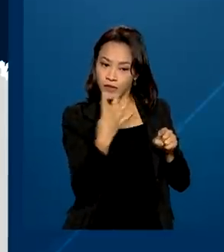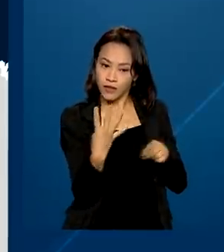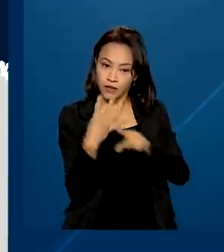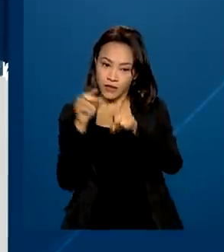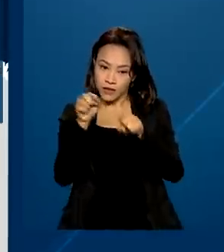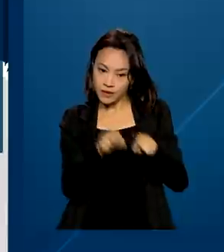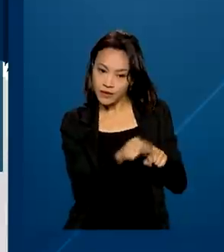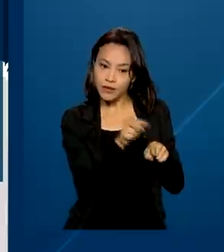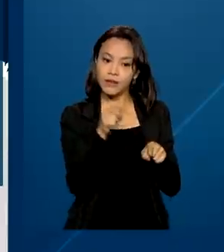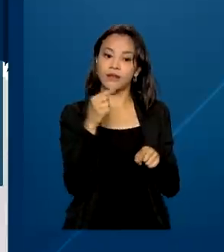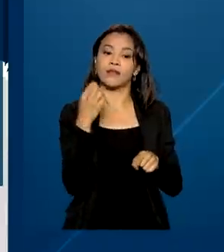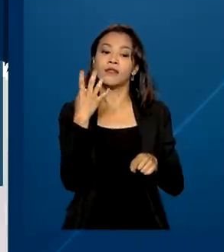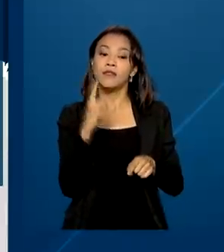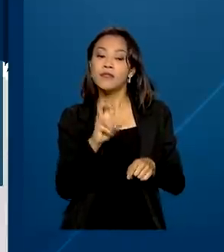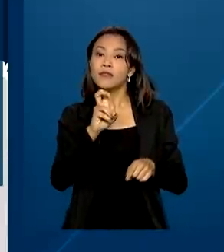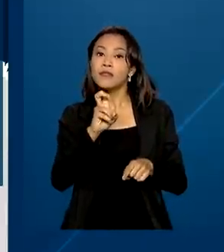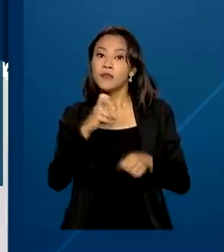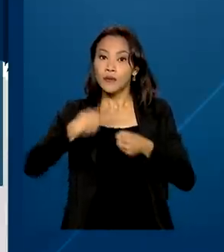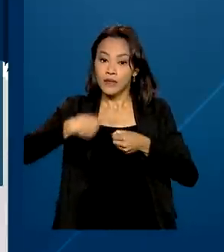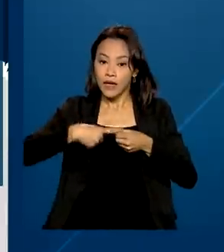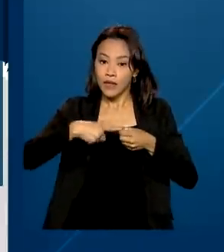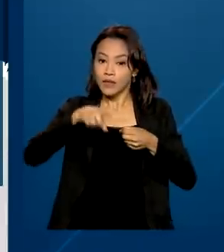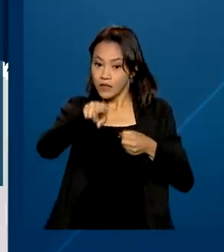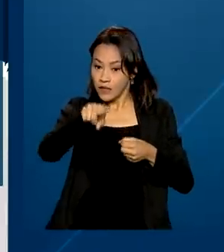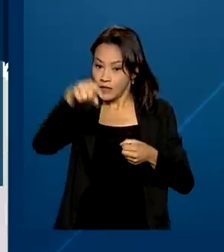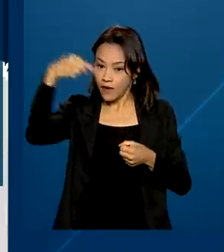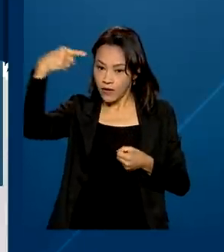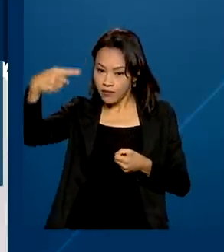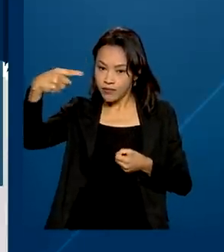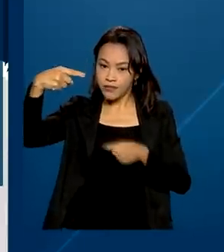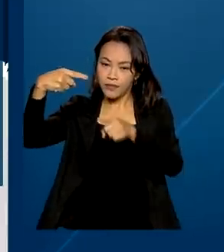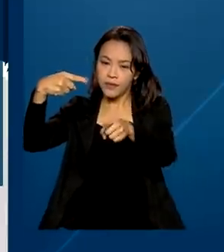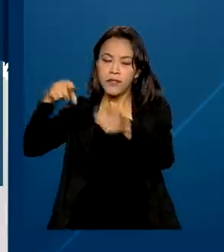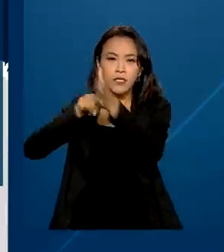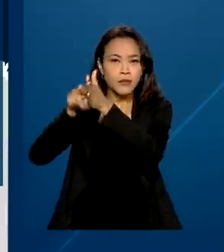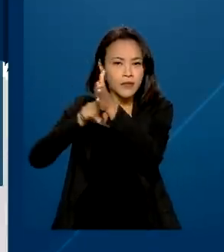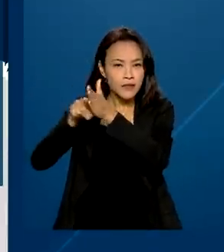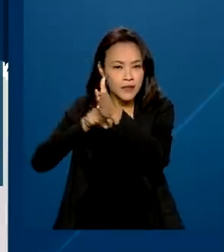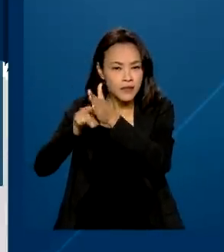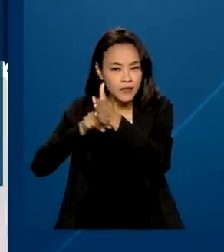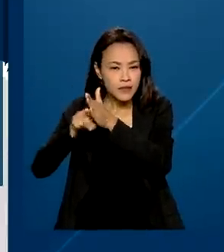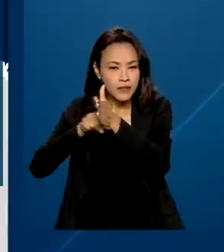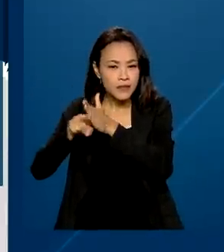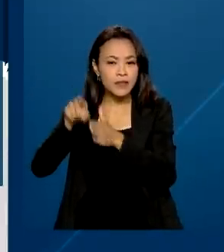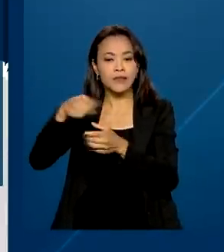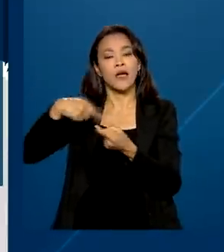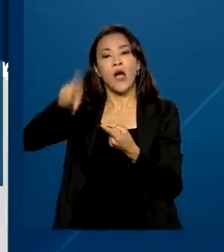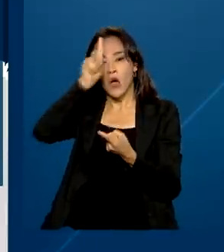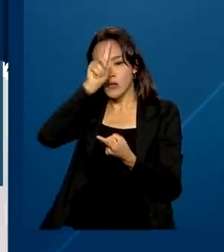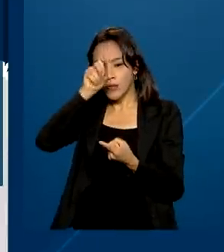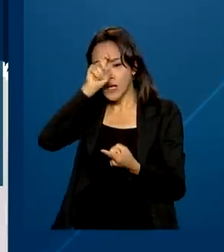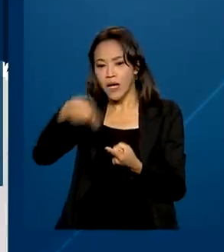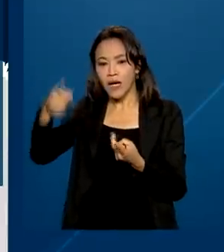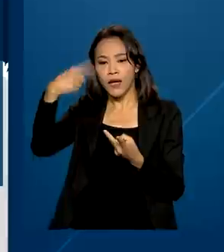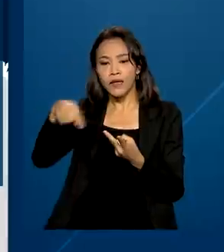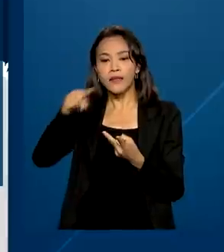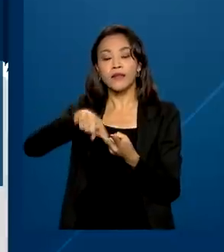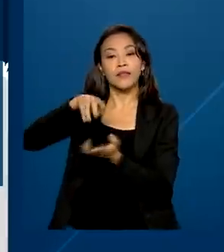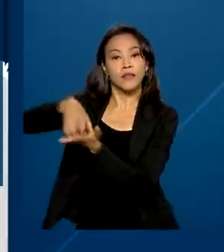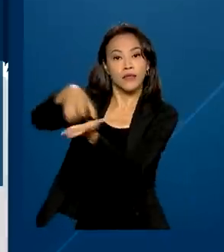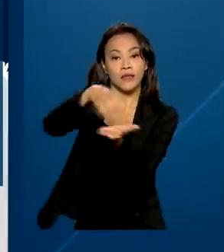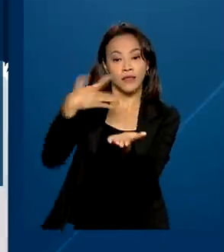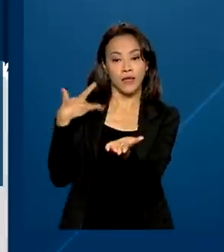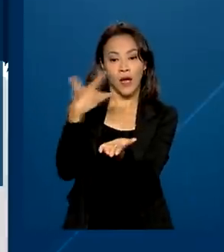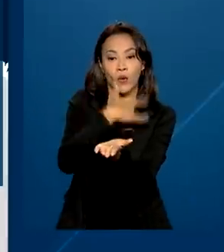O sinal da fibra ótica será distribuído para instituições de ensino e pesquisa, hospitais, centros de saúde